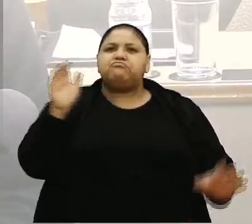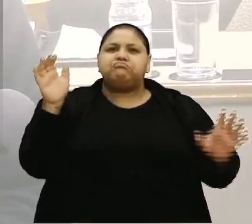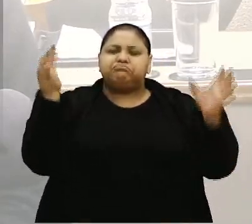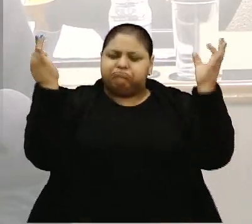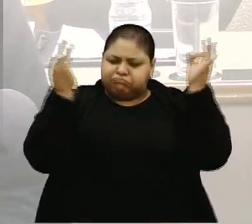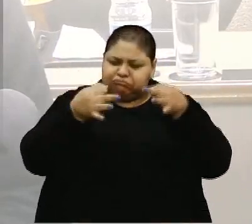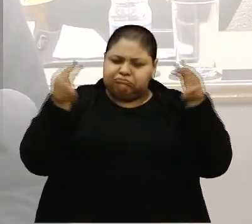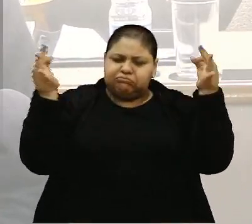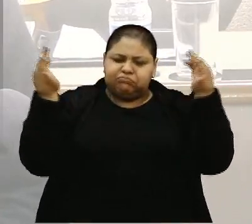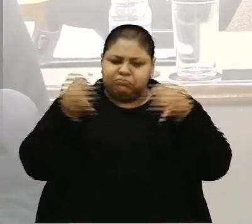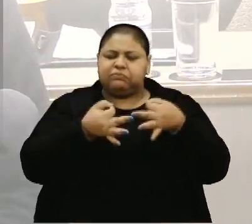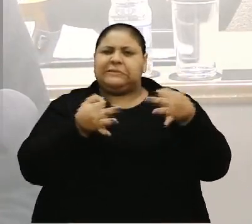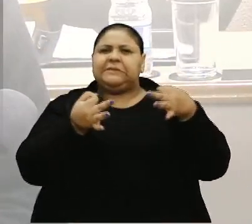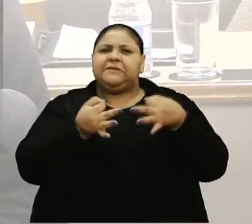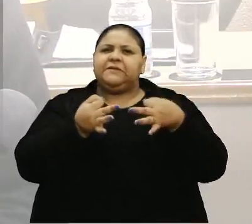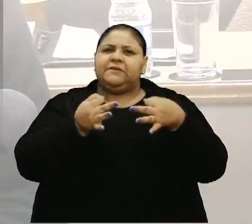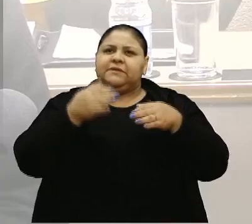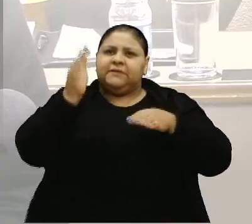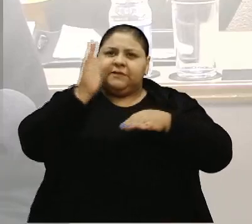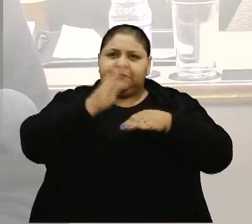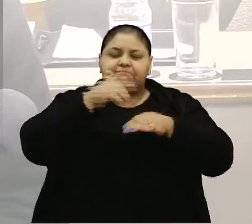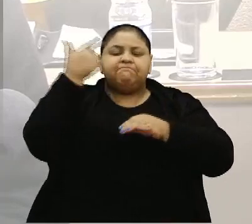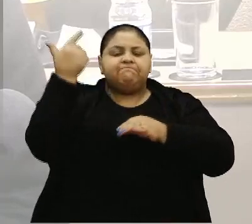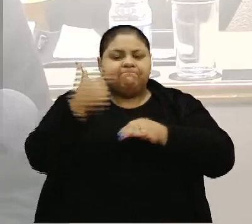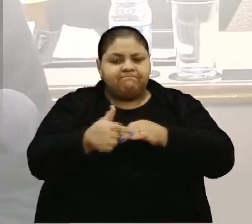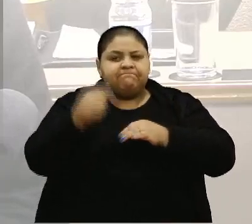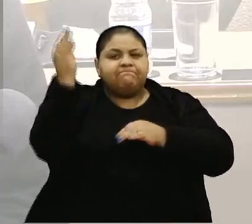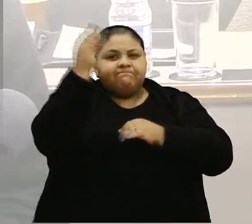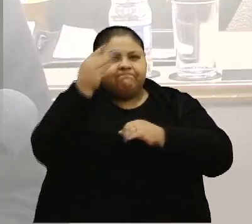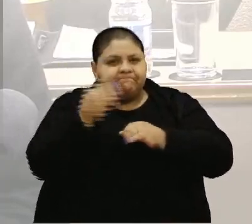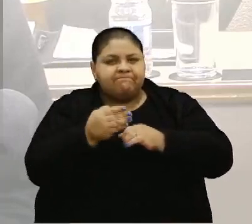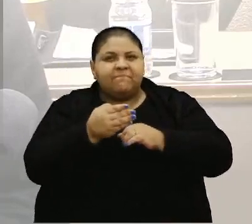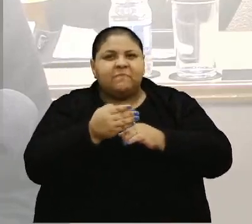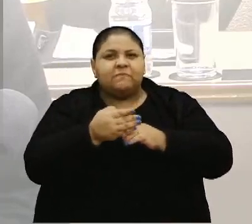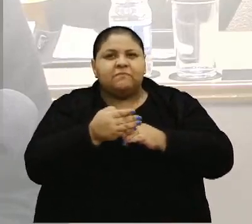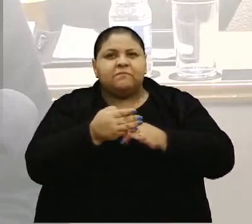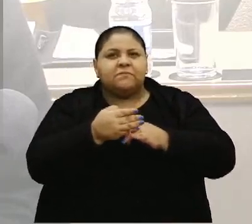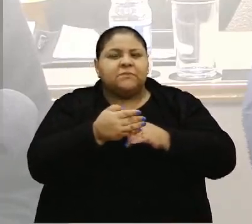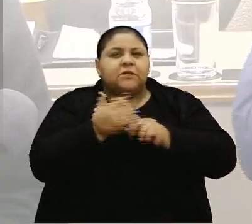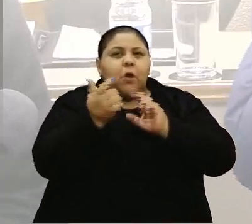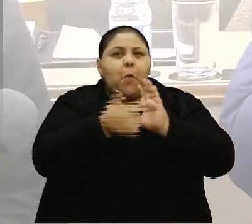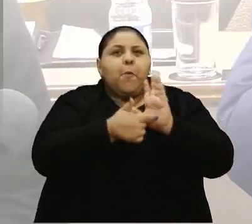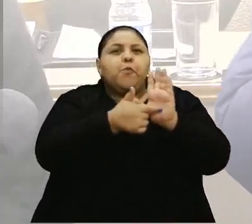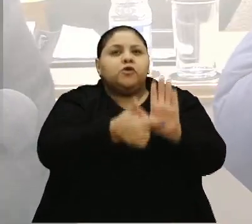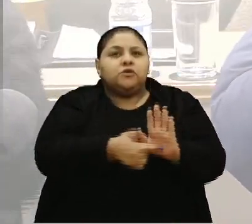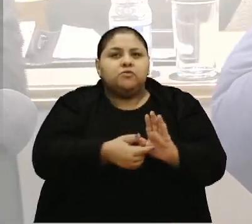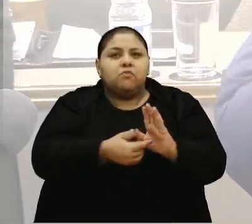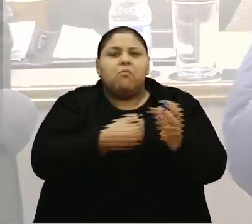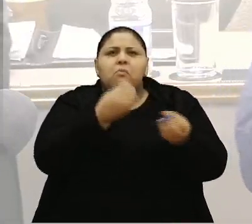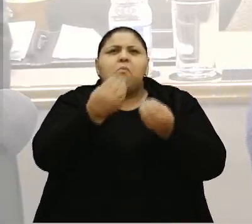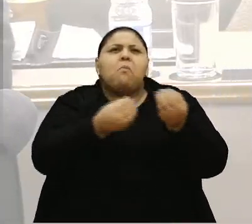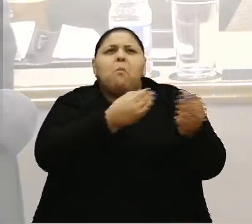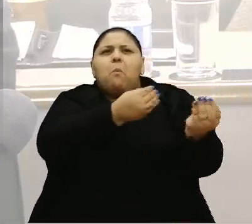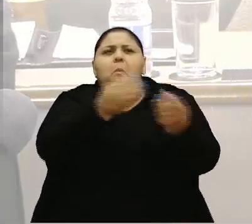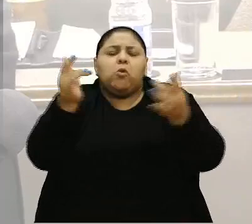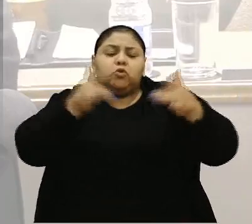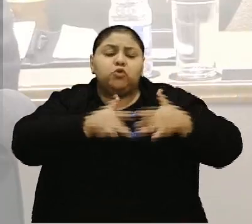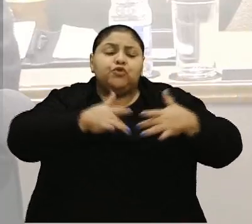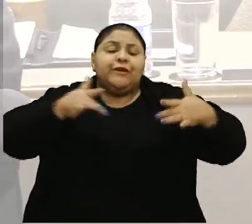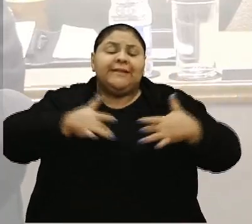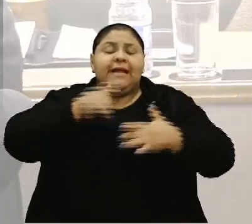foi um evento em que mais uma vez o Brasil demonstrou o quanto ele é solidário com o Rio Grande. palavra.